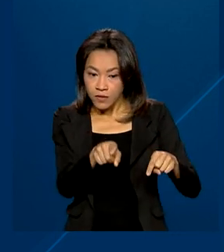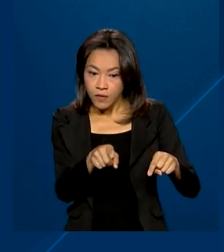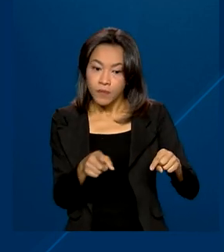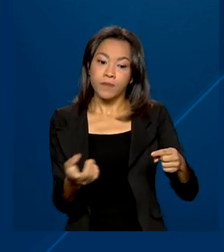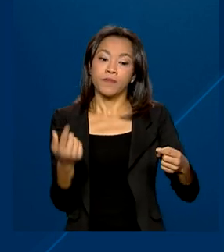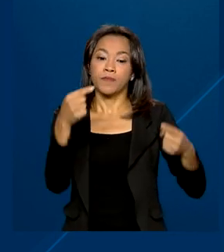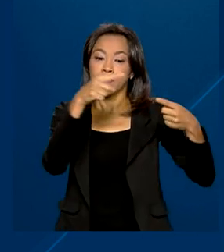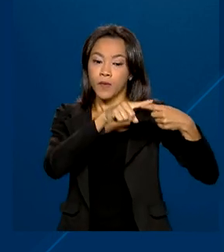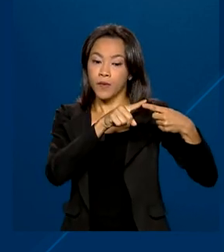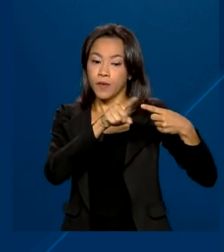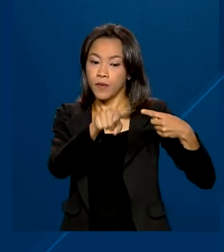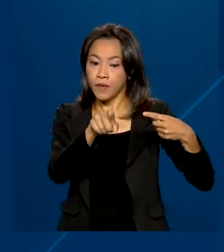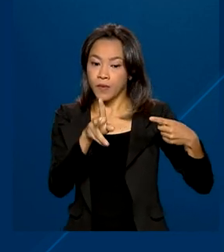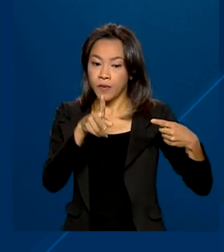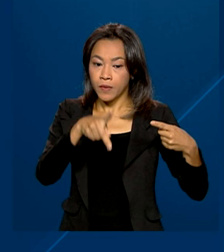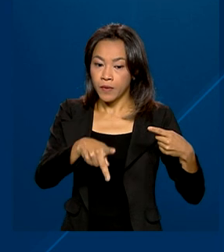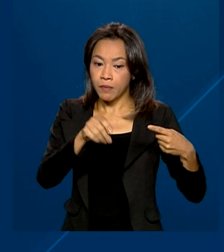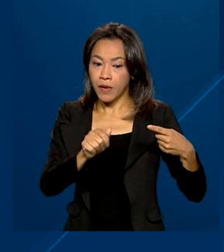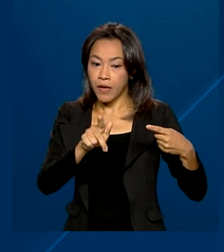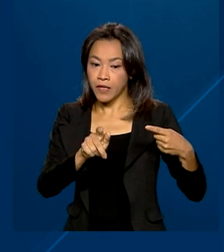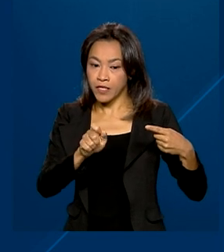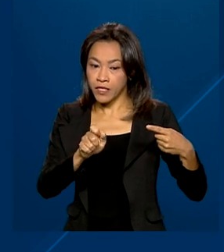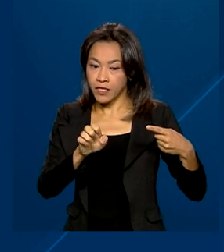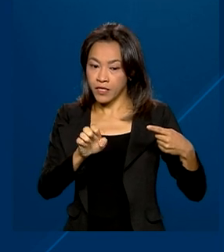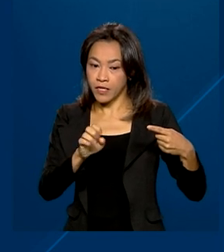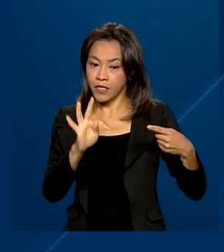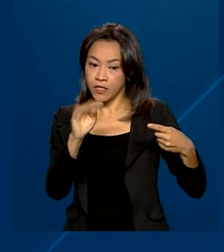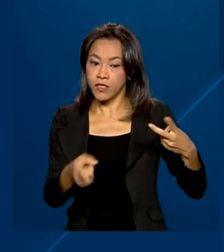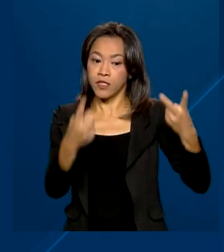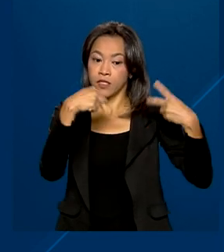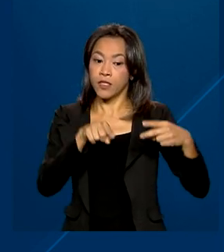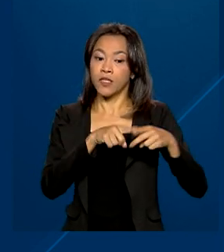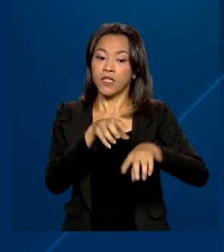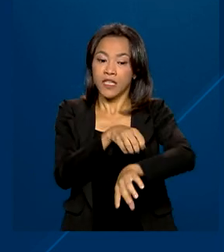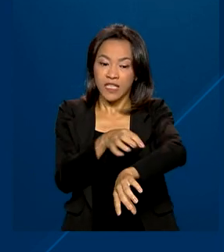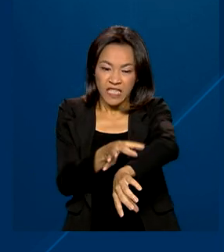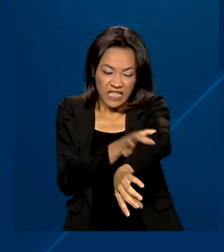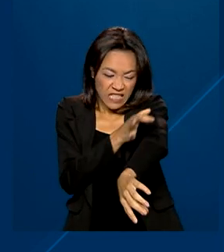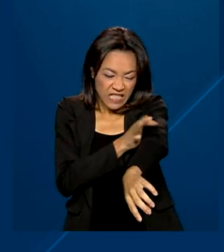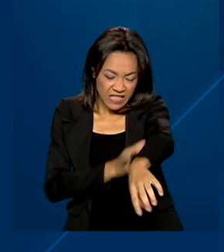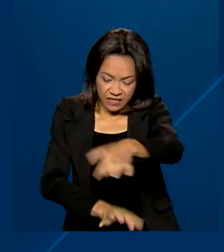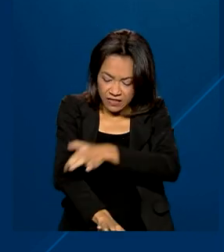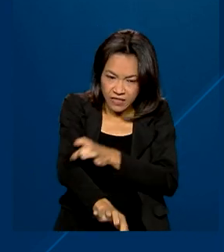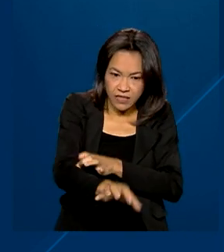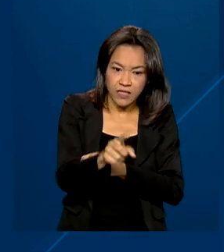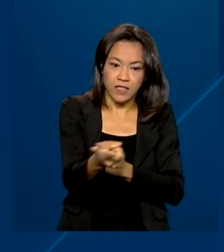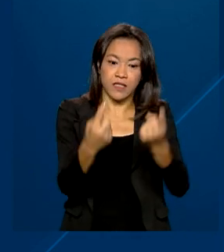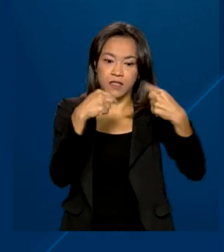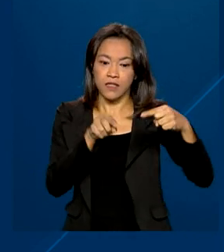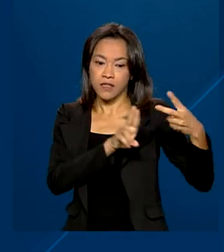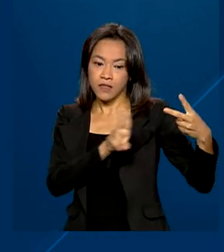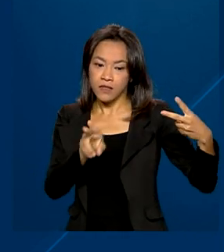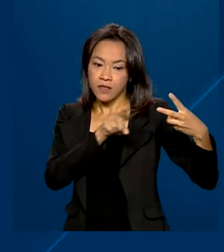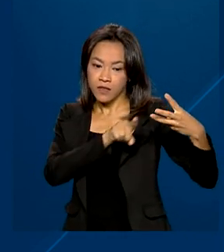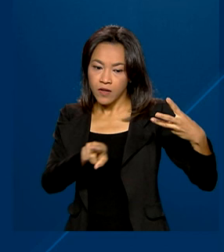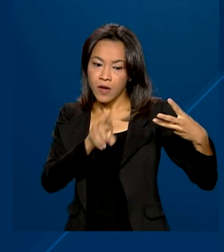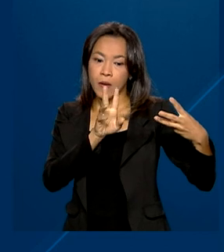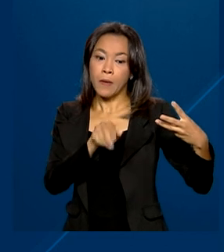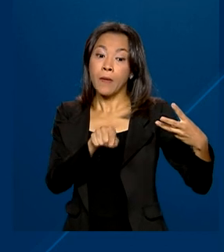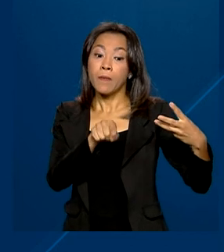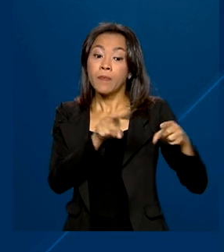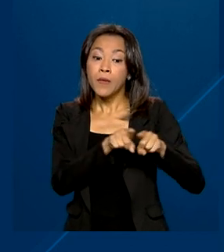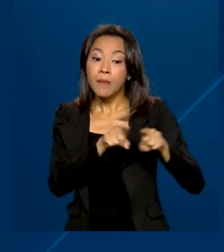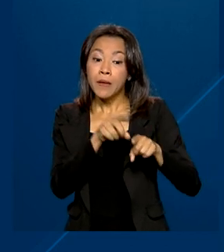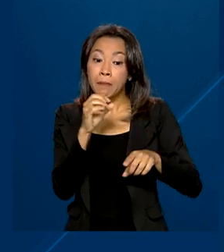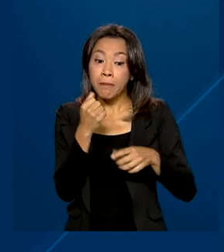estado avançado da doença de Pagê, que afeta os ossos, ranceníase, hepatopatia grave, nefropatia grave, paralisia